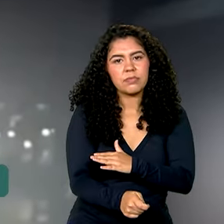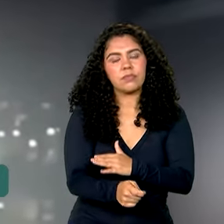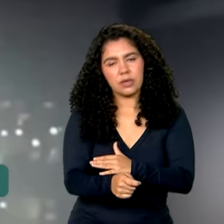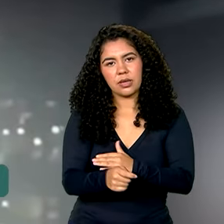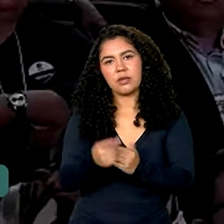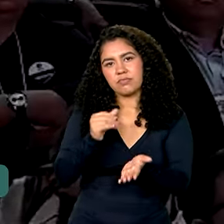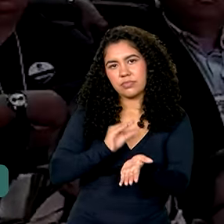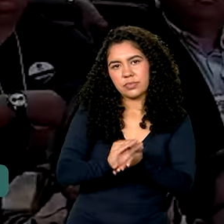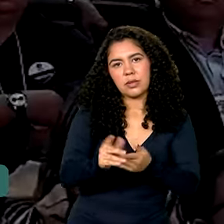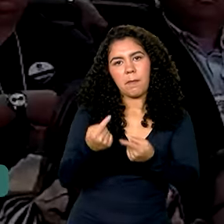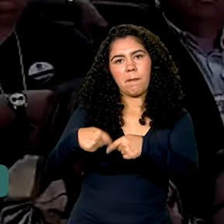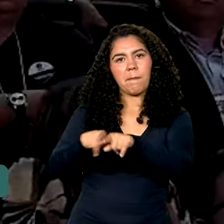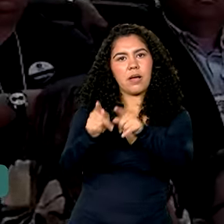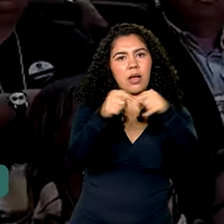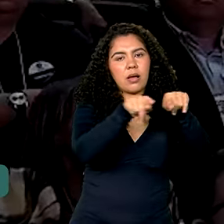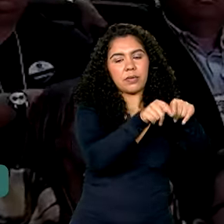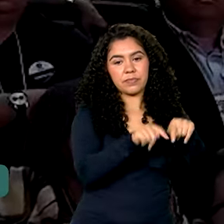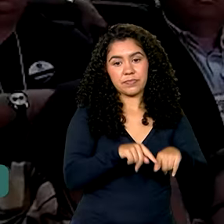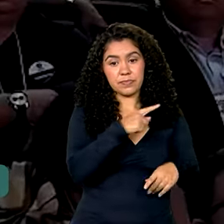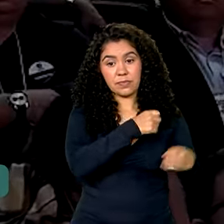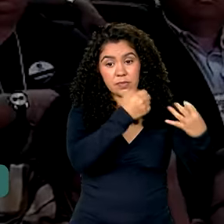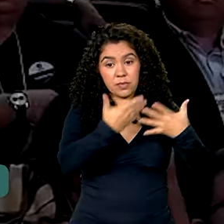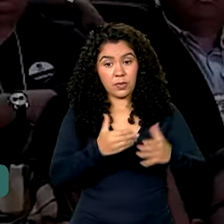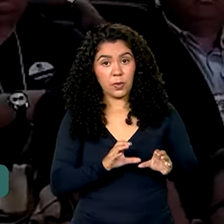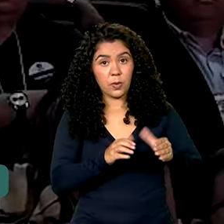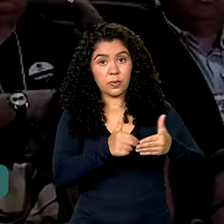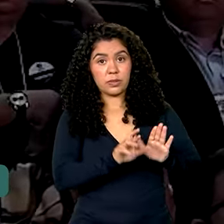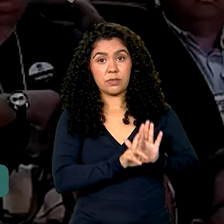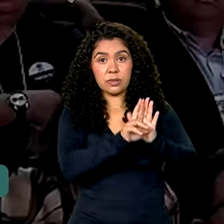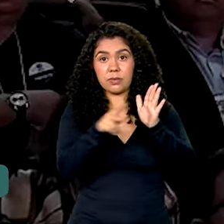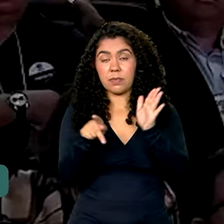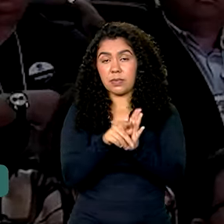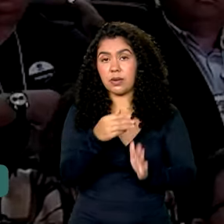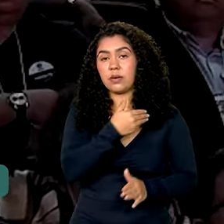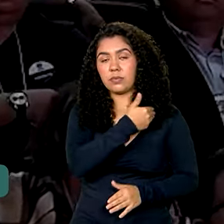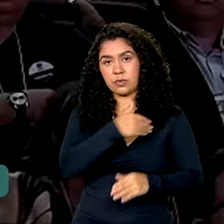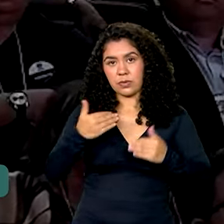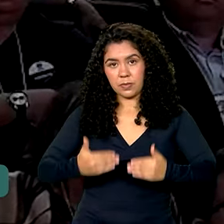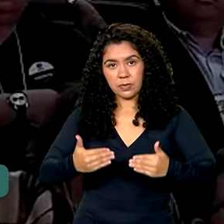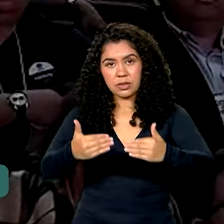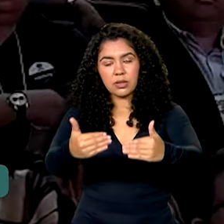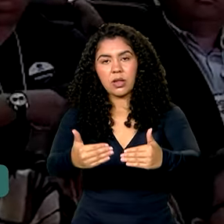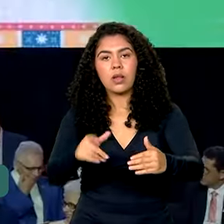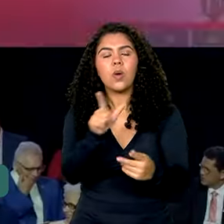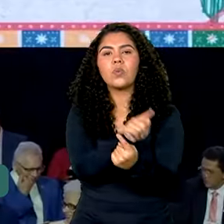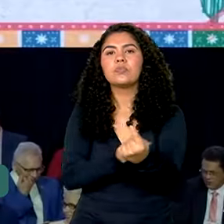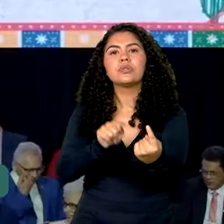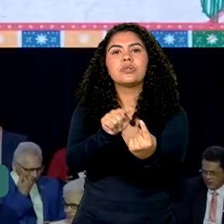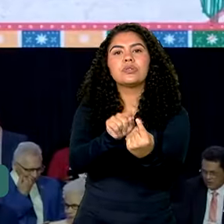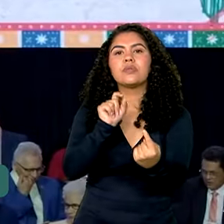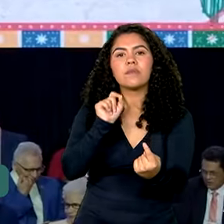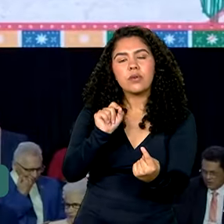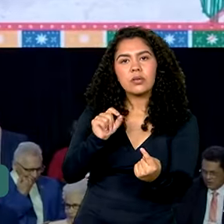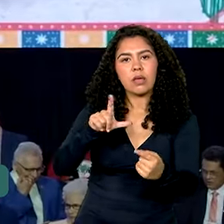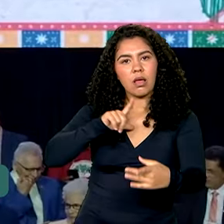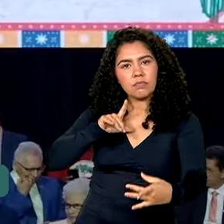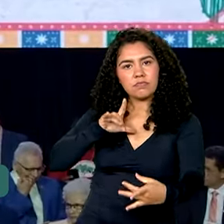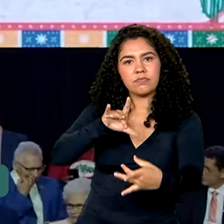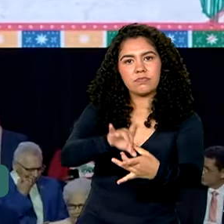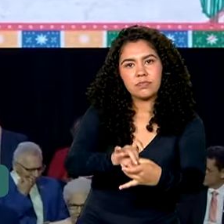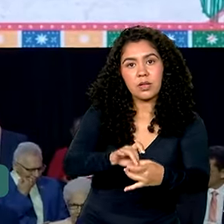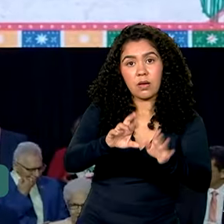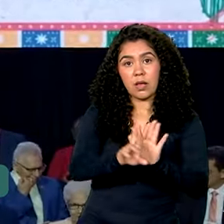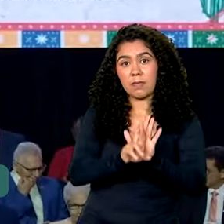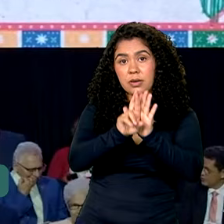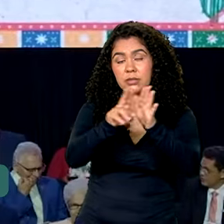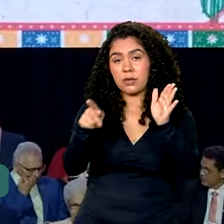dessas parcerias. A caravana federativa tem como intuito encurtar a distância entre os entes federativos.